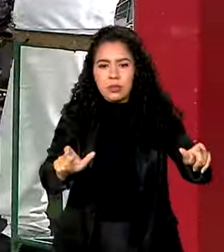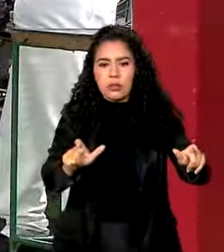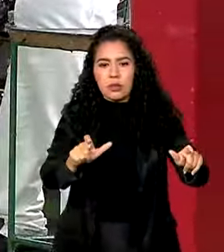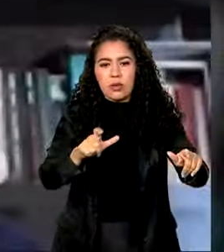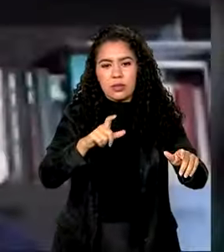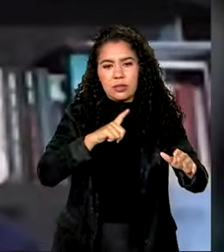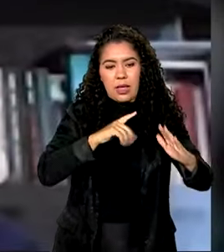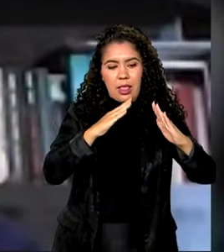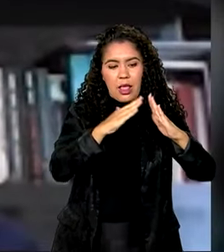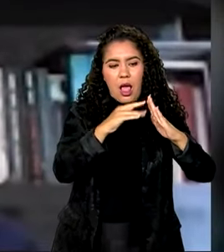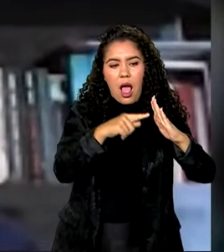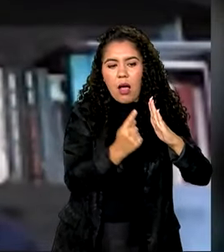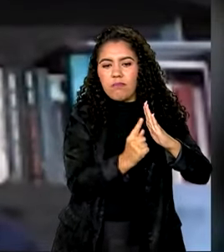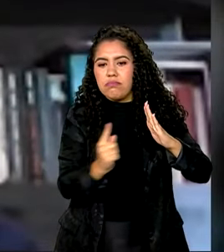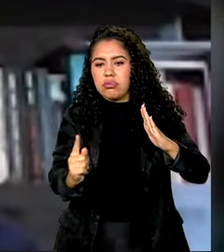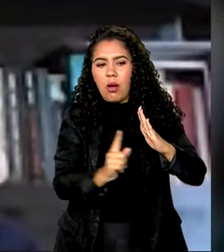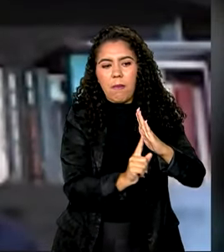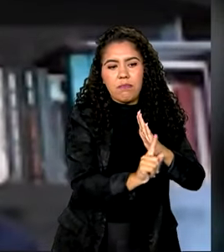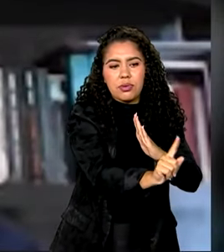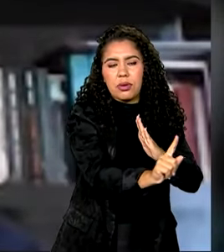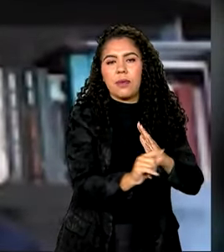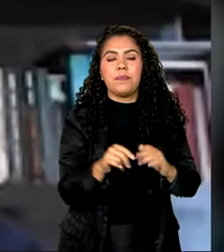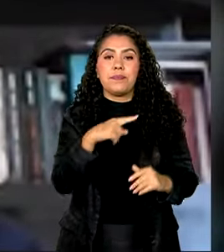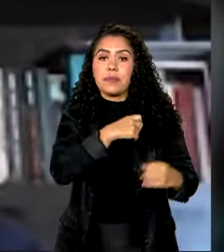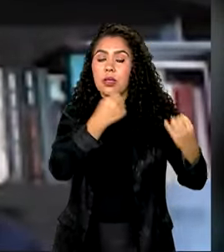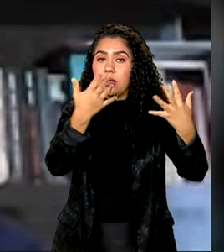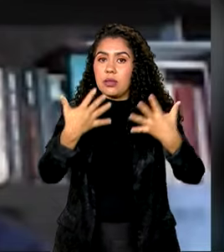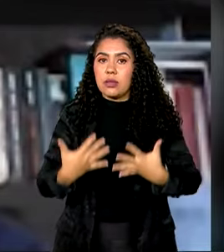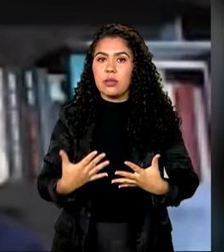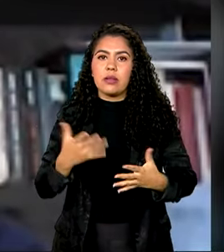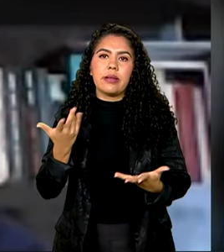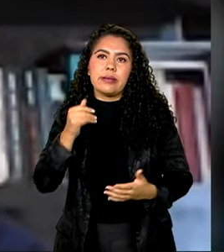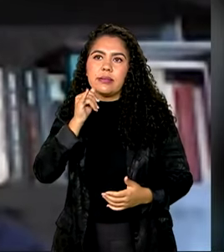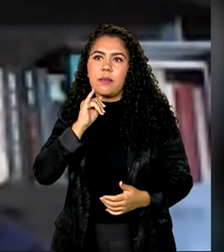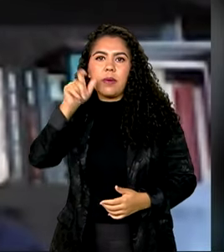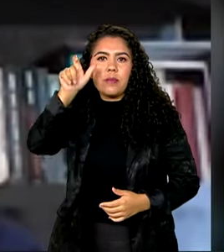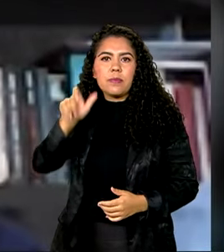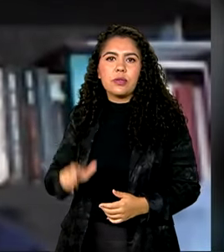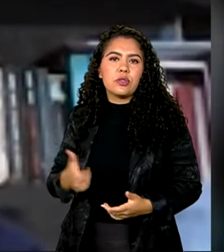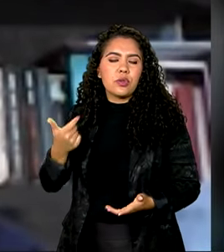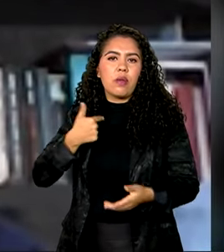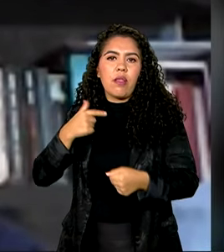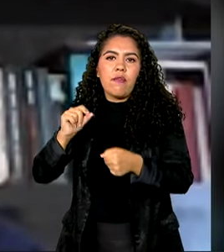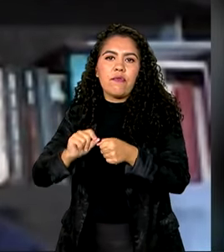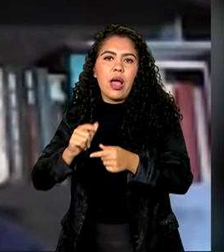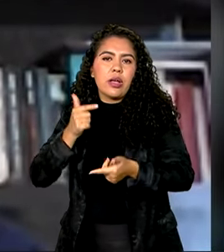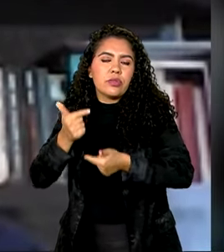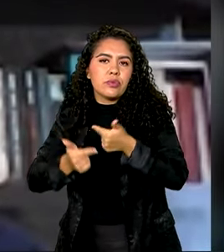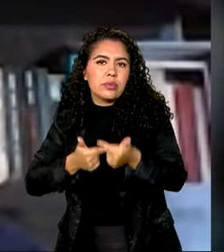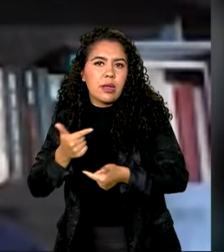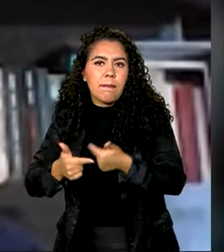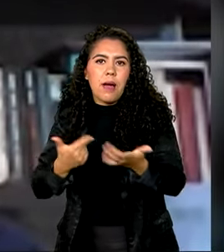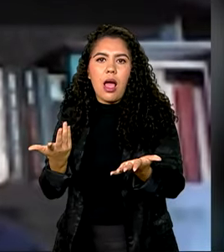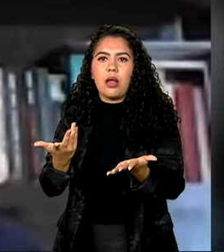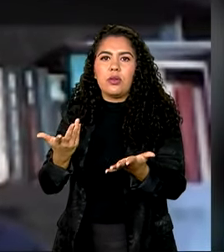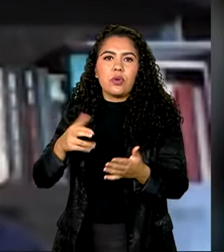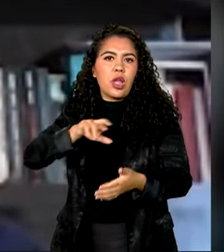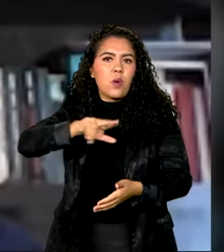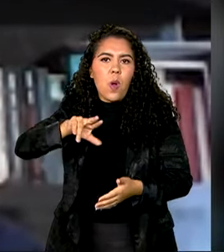casa. Muitas vezes aquela pessoa que estava fazendo um bico ou um trabalho parcial, ela deixa de fazer